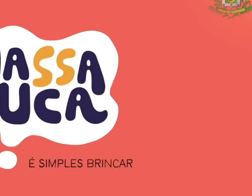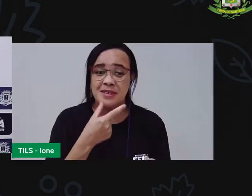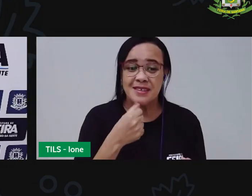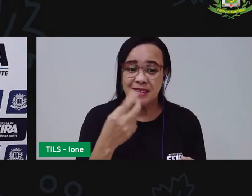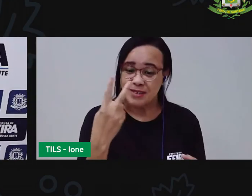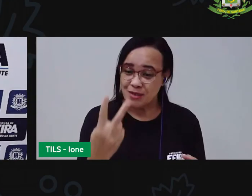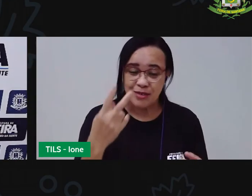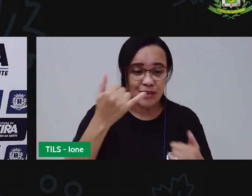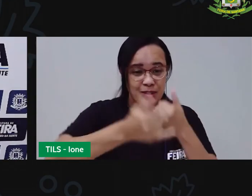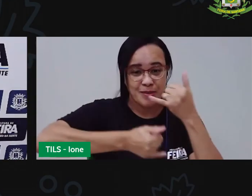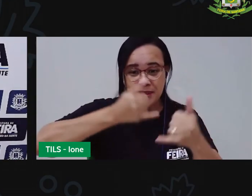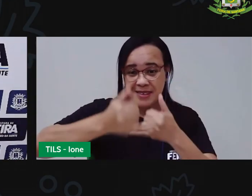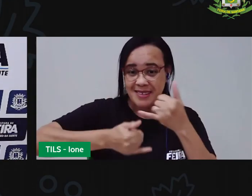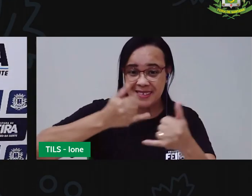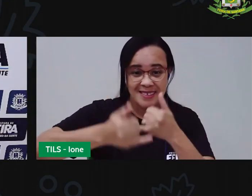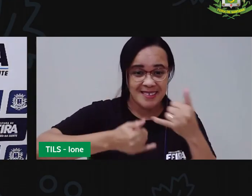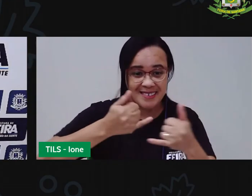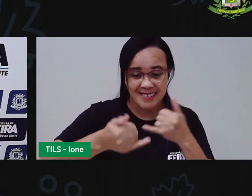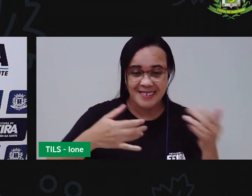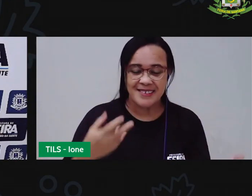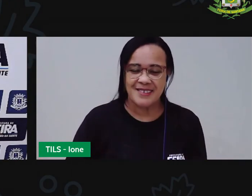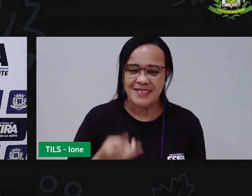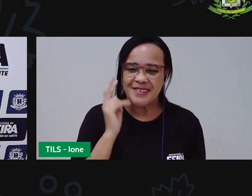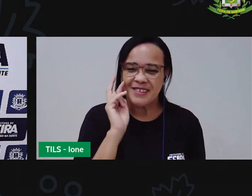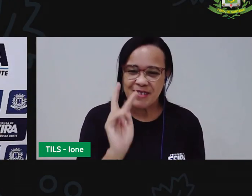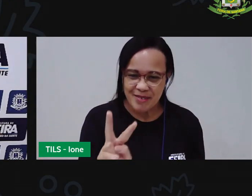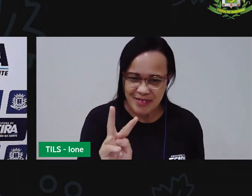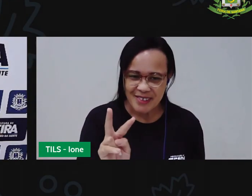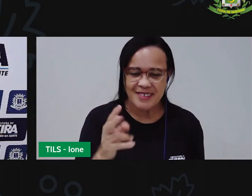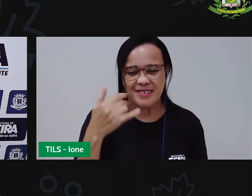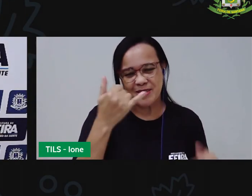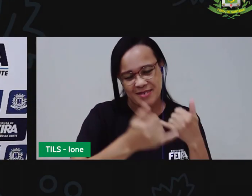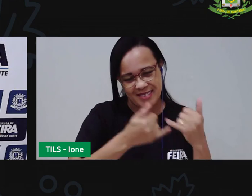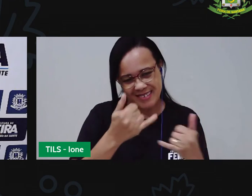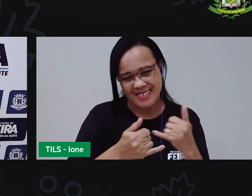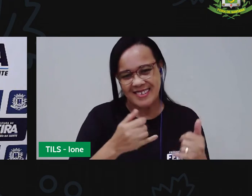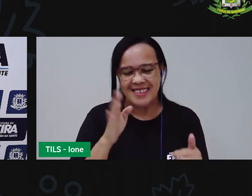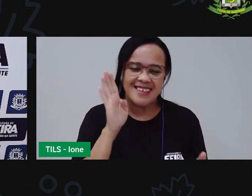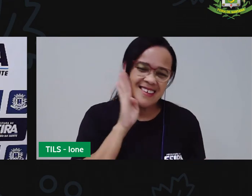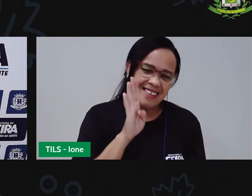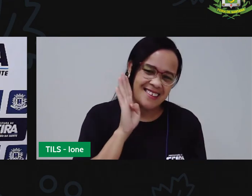Viu aí como é feita essa brincadeira?